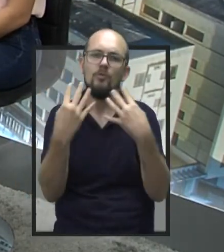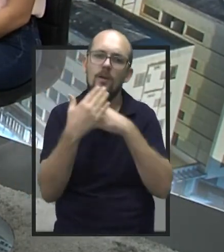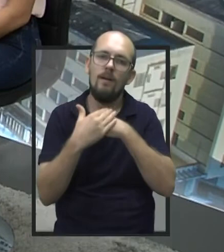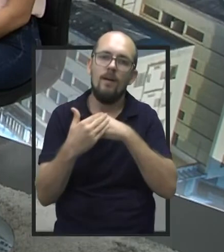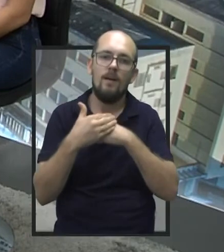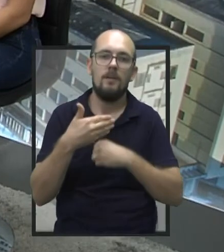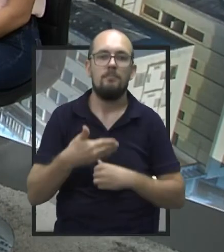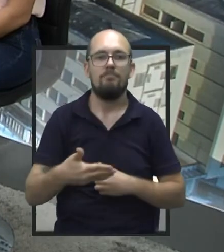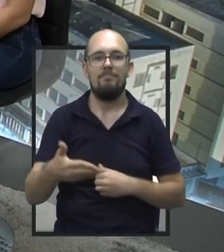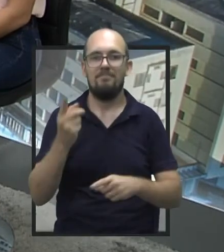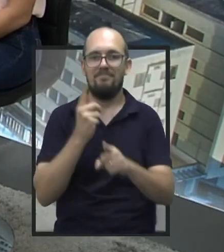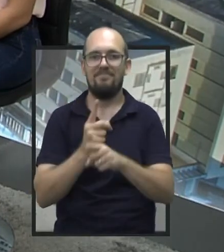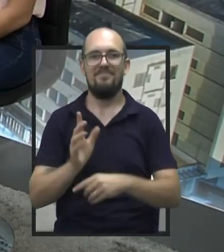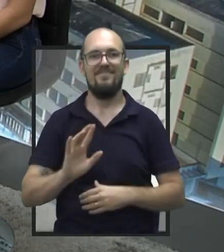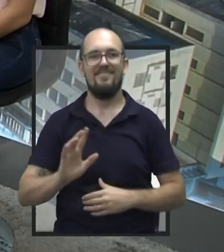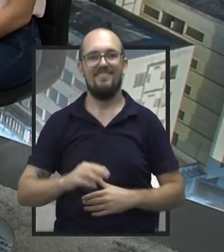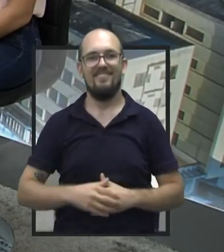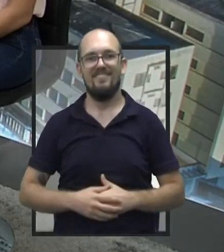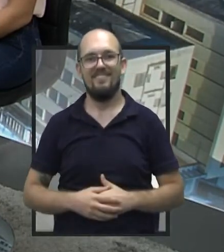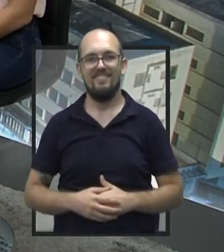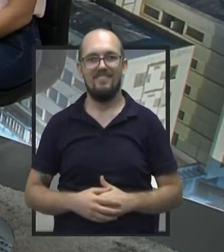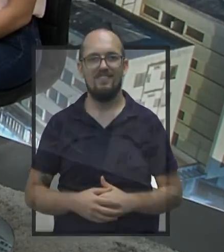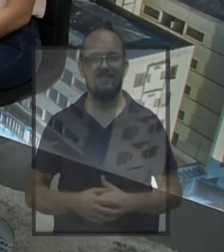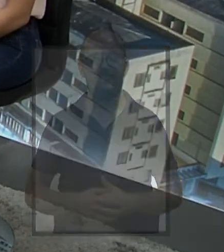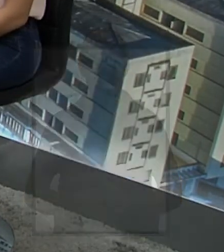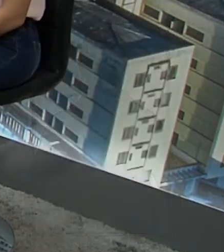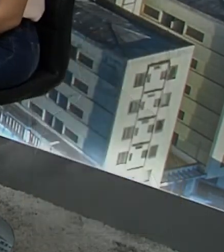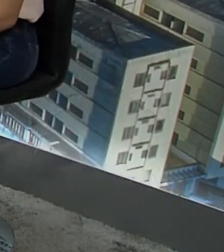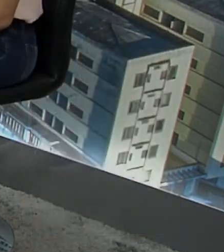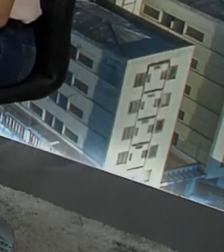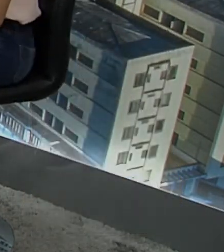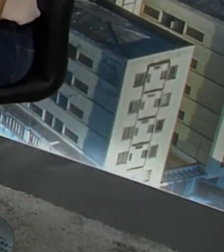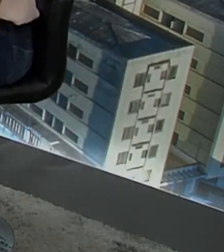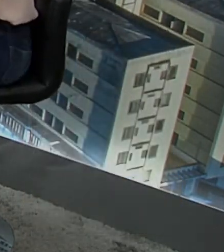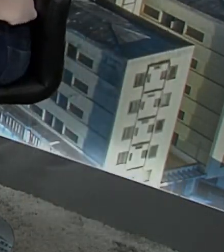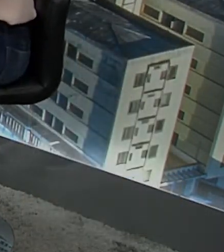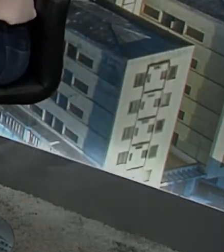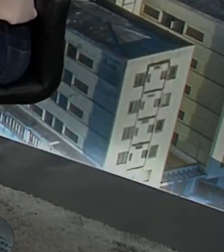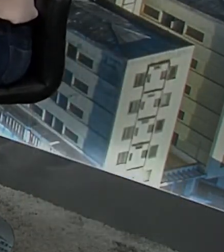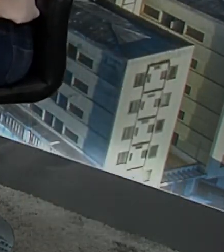da sua audiência e até a próxima. Eu